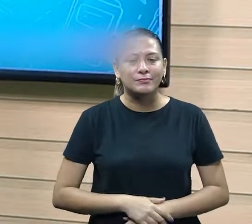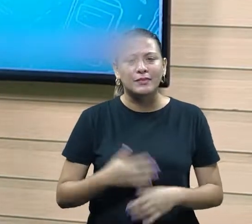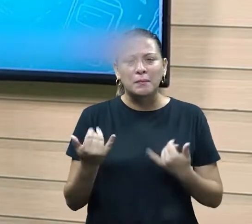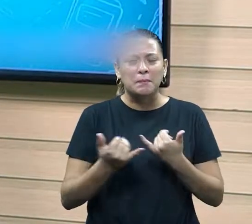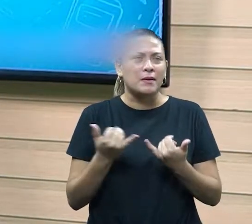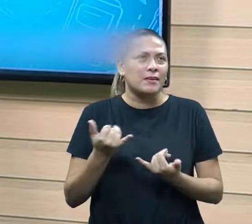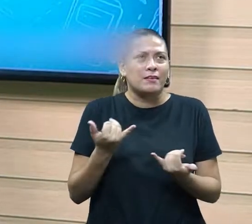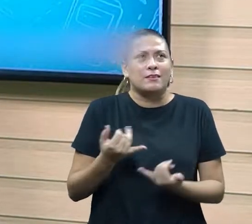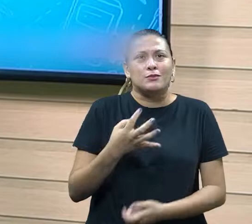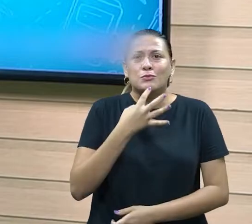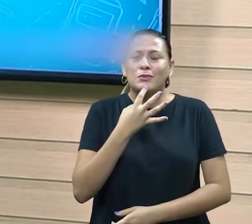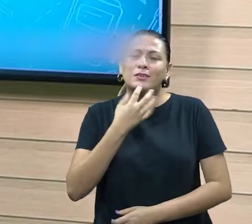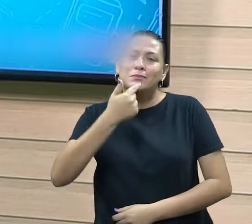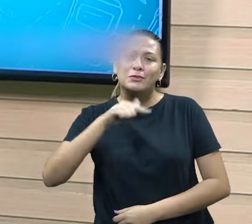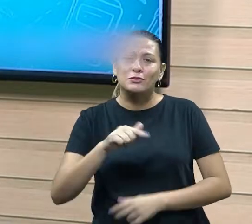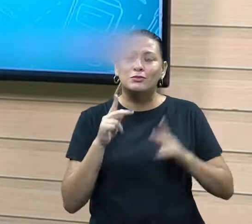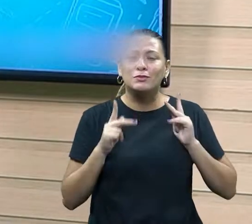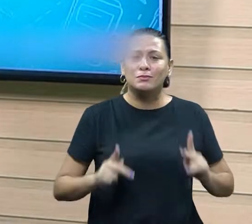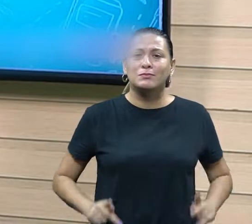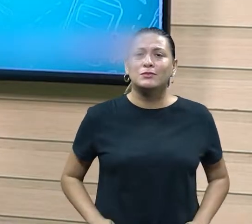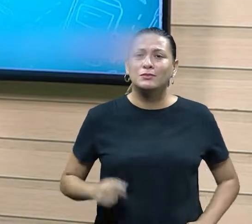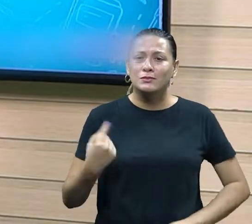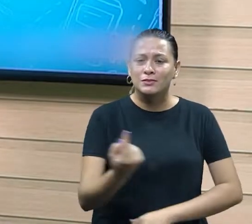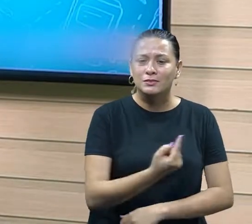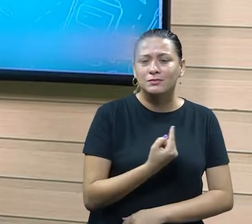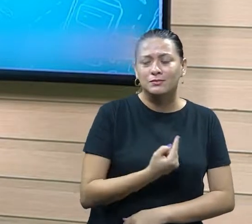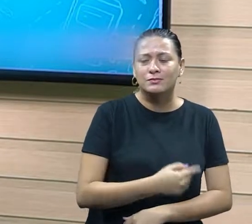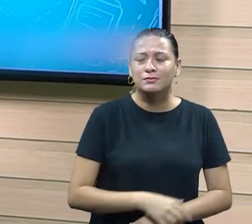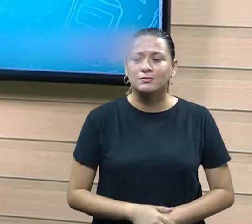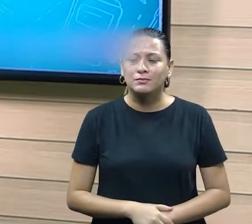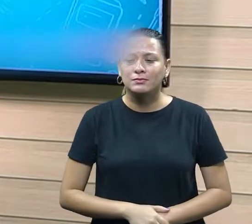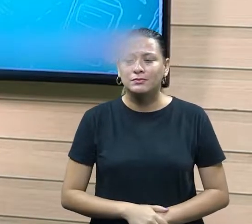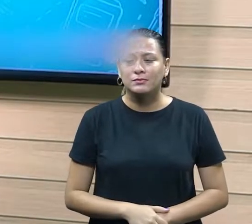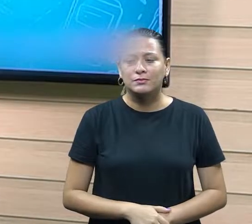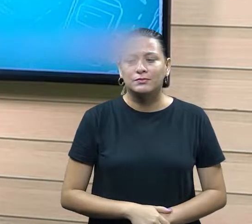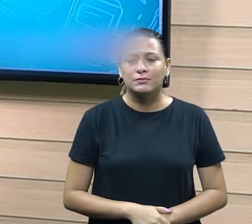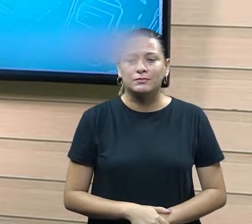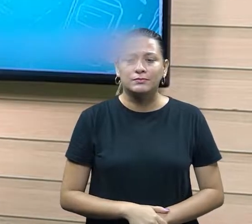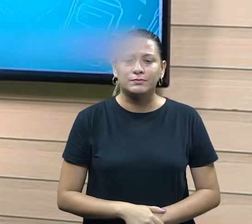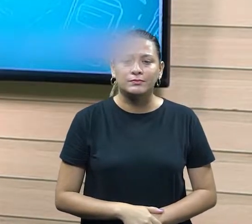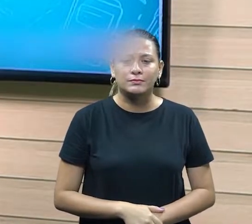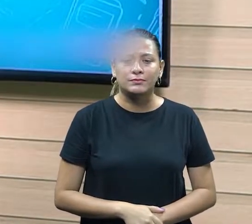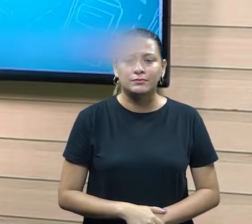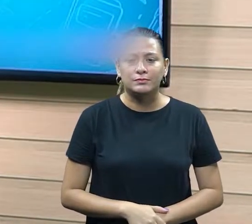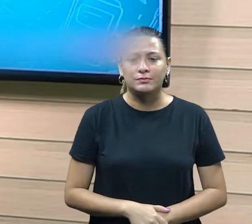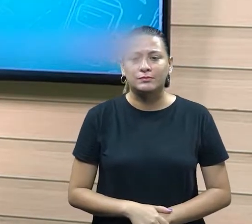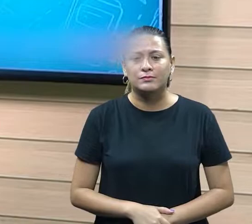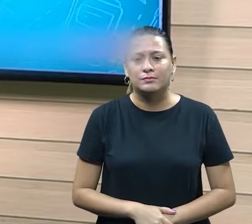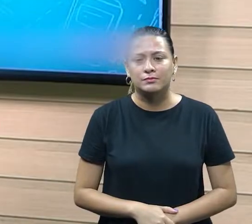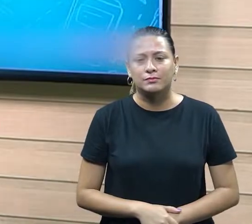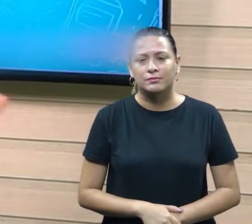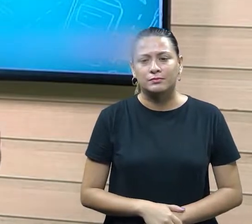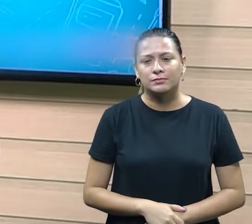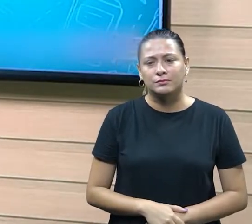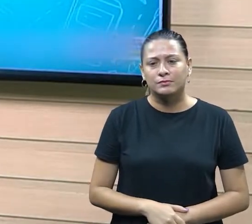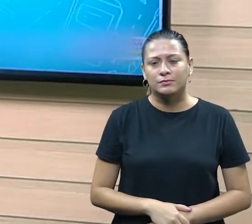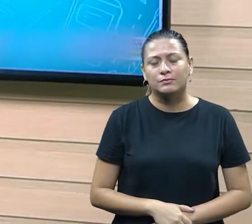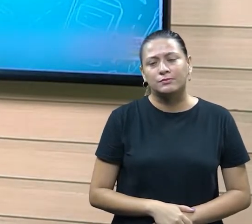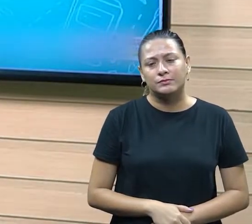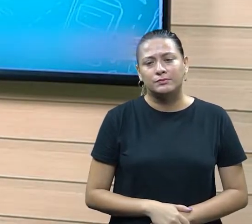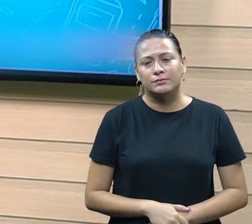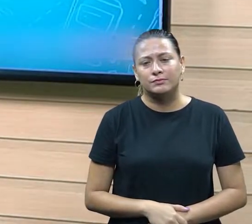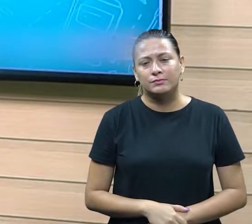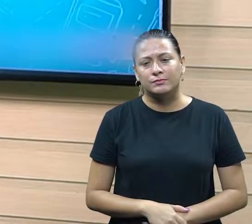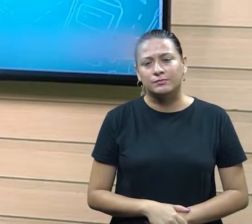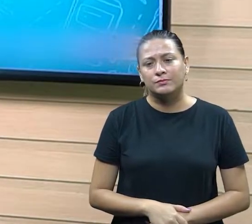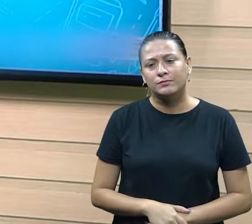é mais ou menos como um reconhecimento das nossas atitudes e nossos... nosso mesmo, nesse processo humano mesmo, que é essa trajetória chamada de